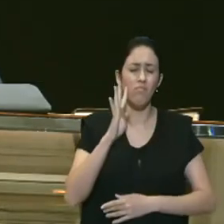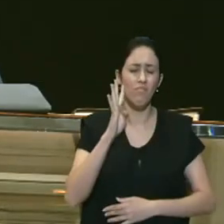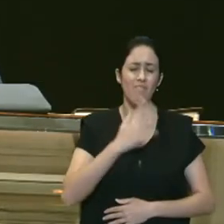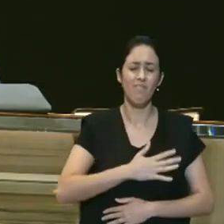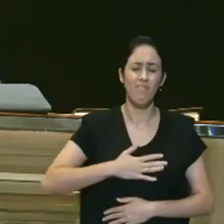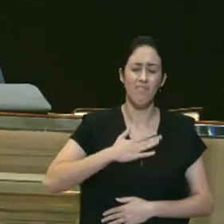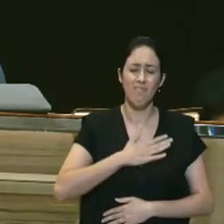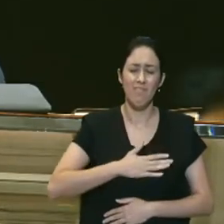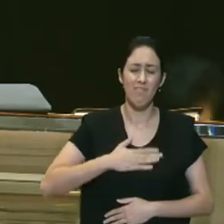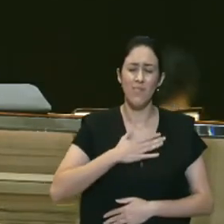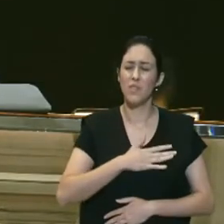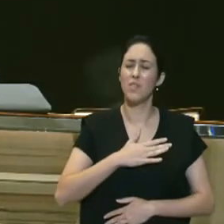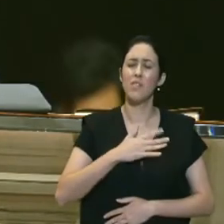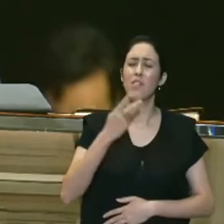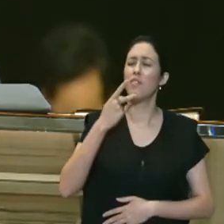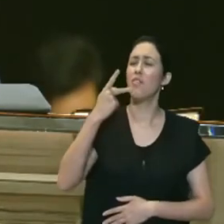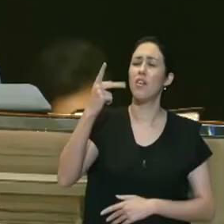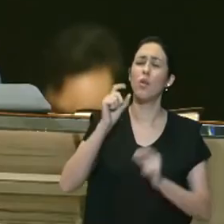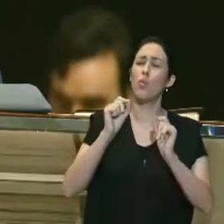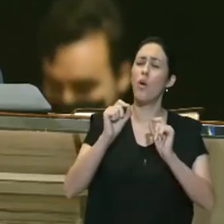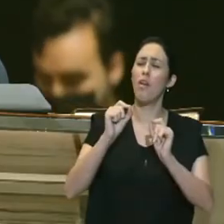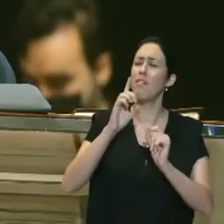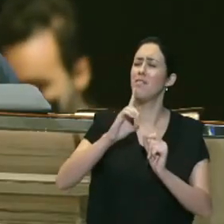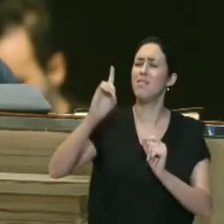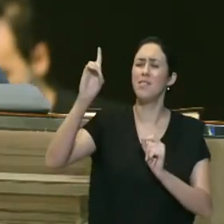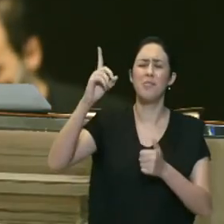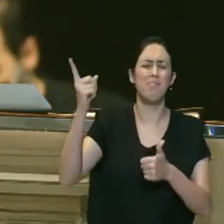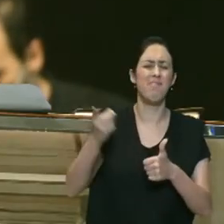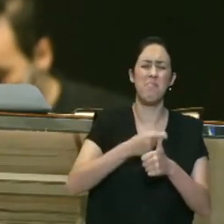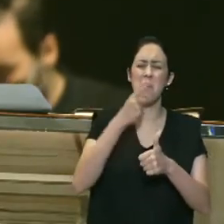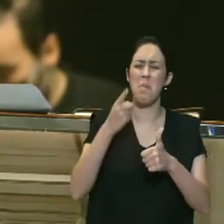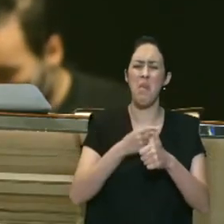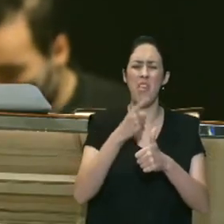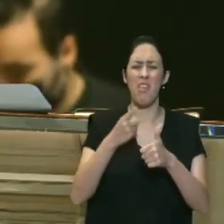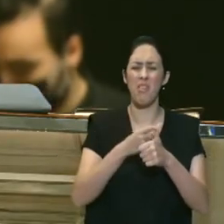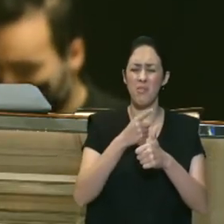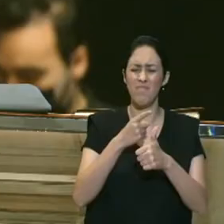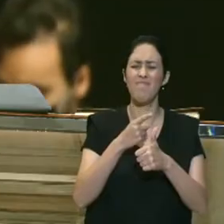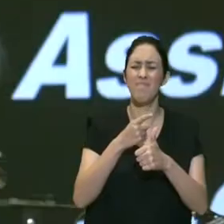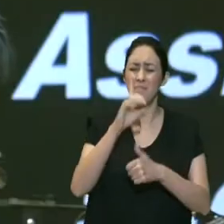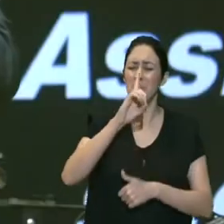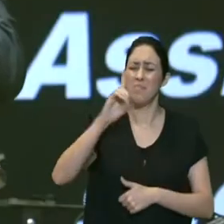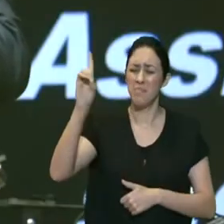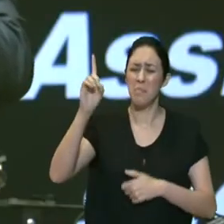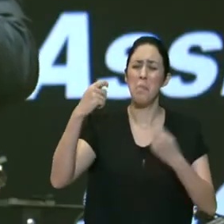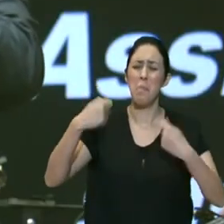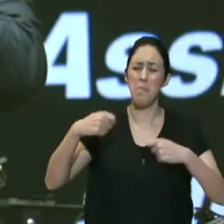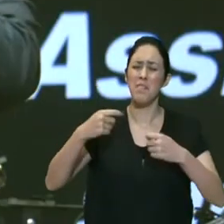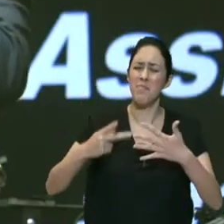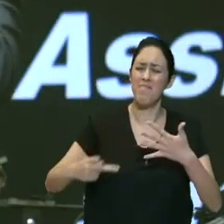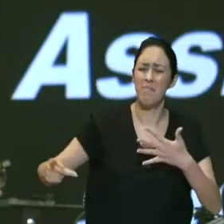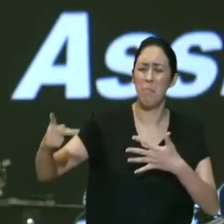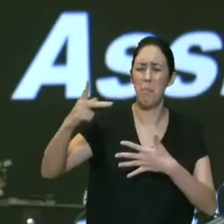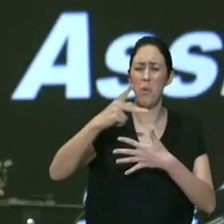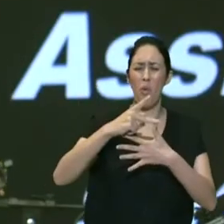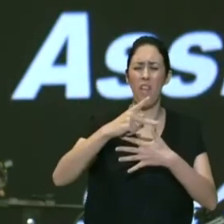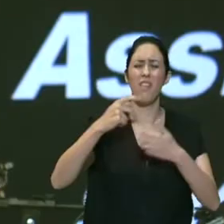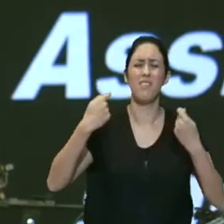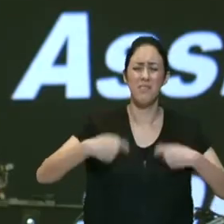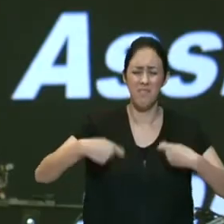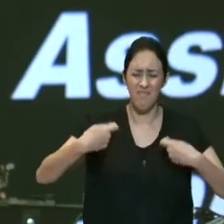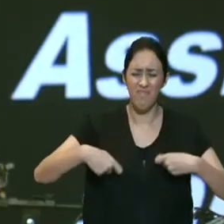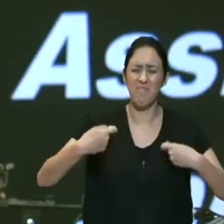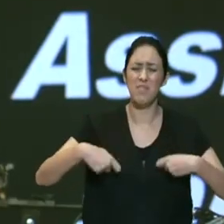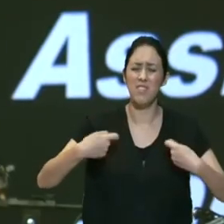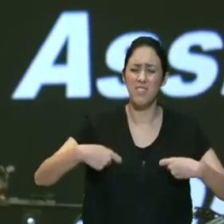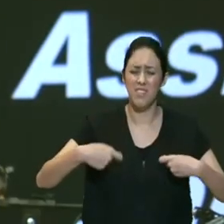Senhor é o primeiro reconhecendo a Deus que o Senhor tem que ter prioridade em nossas vidas declarando a